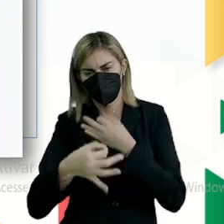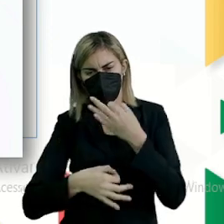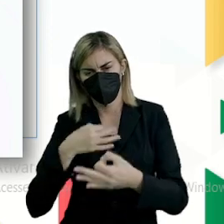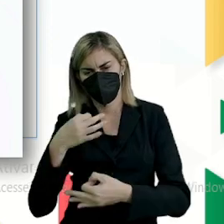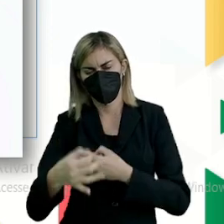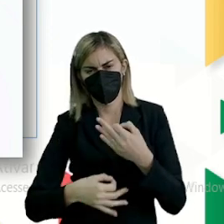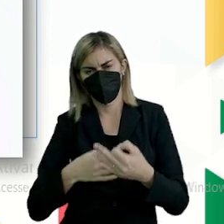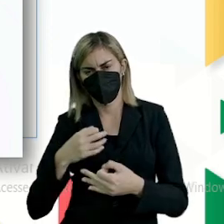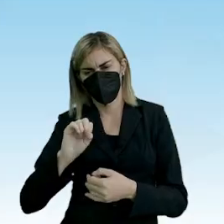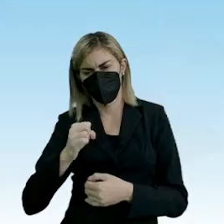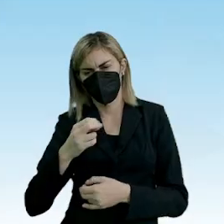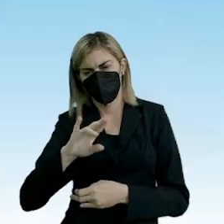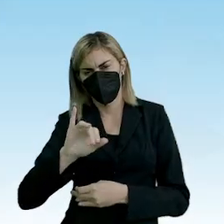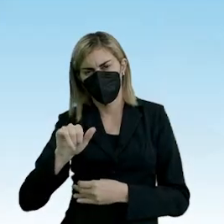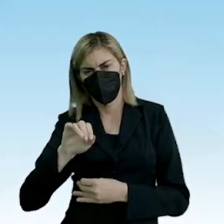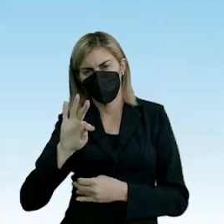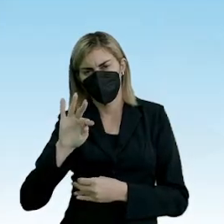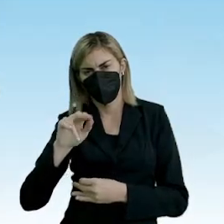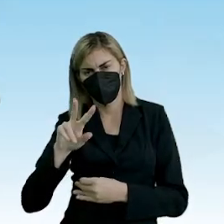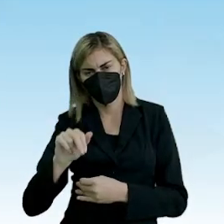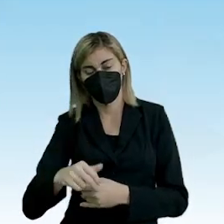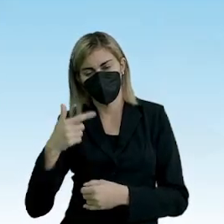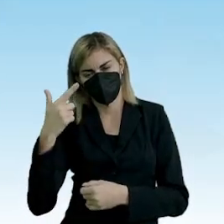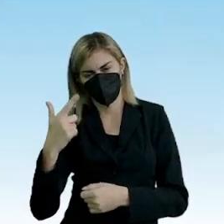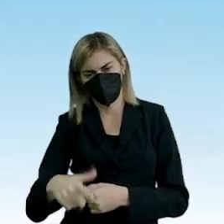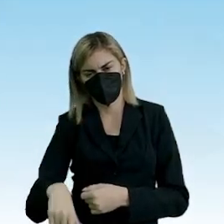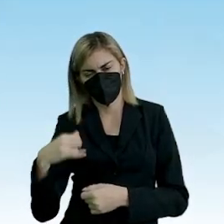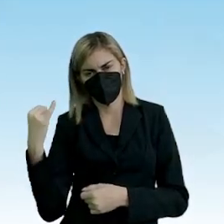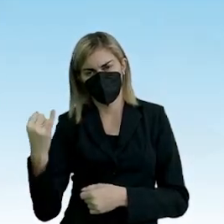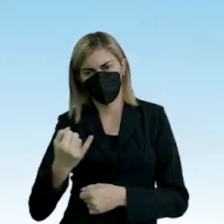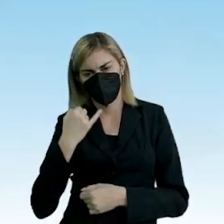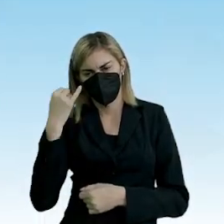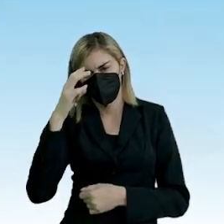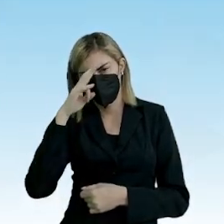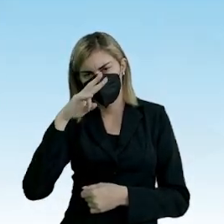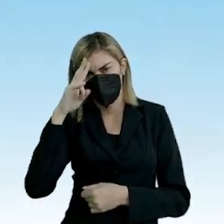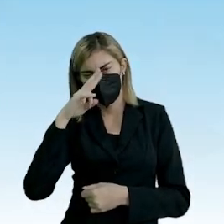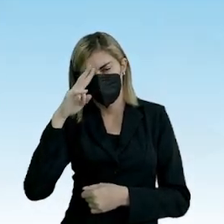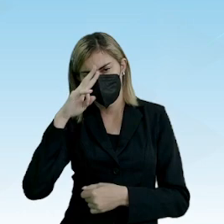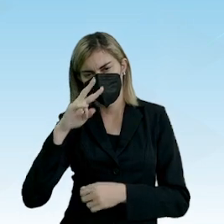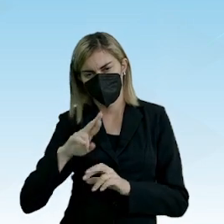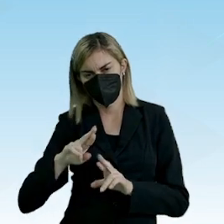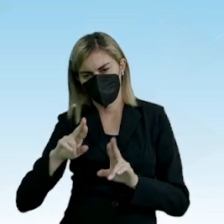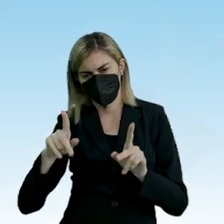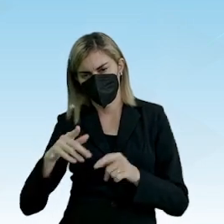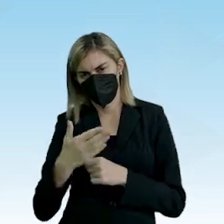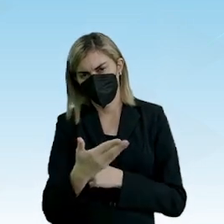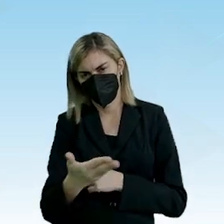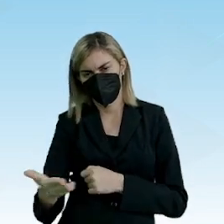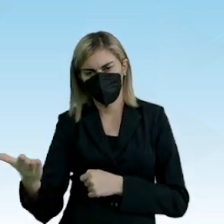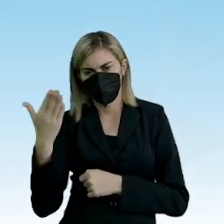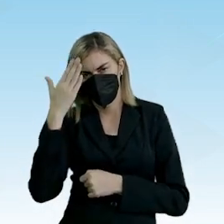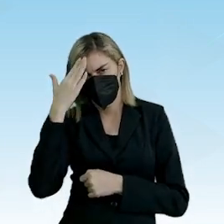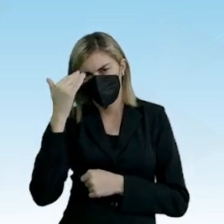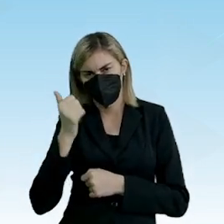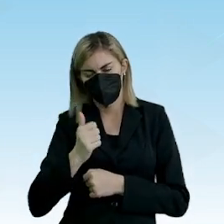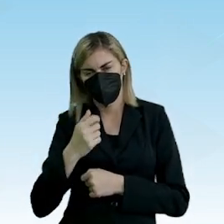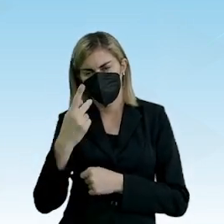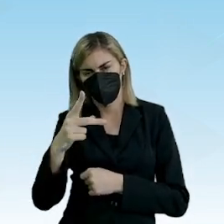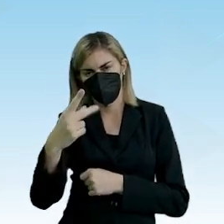ela é subjetiva. Mais uma vez, é importante lembrar essa distinção, para que você saiba compor seus textos.